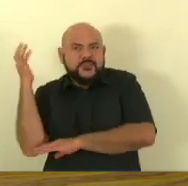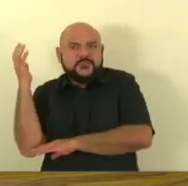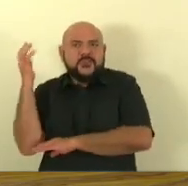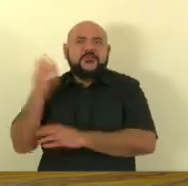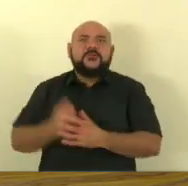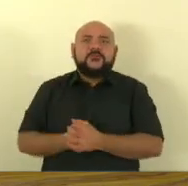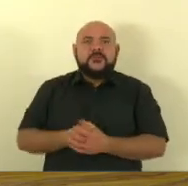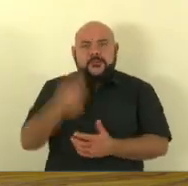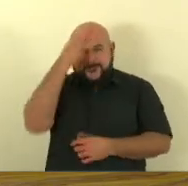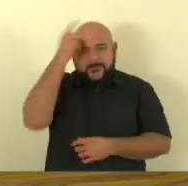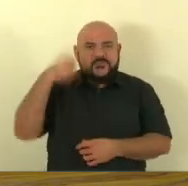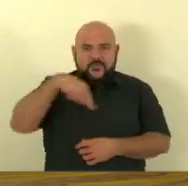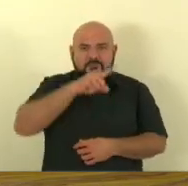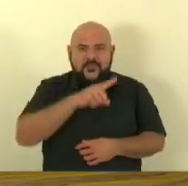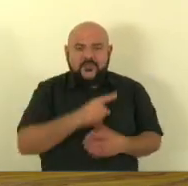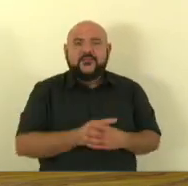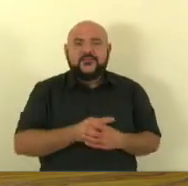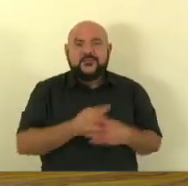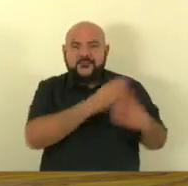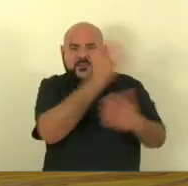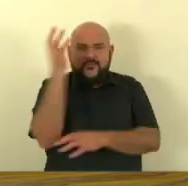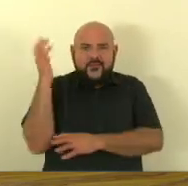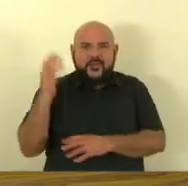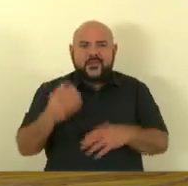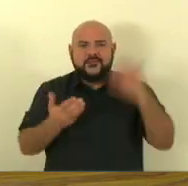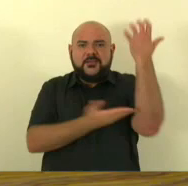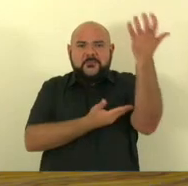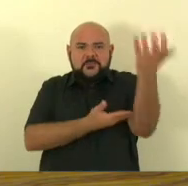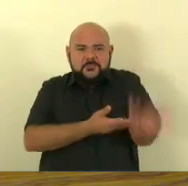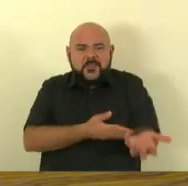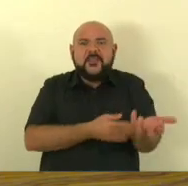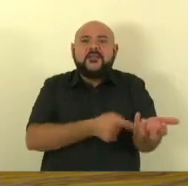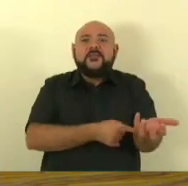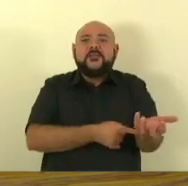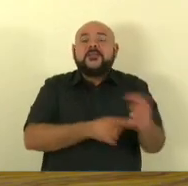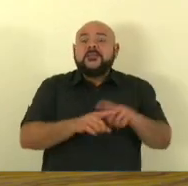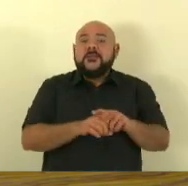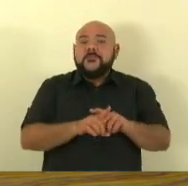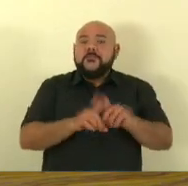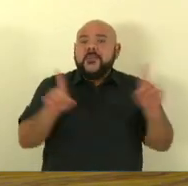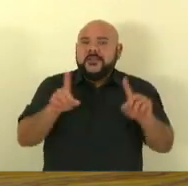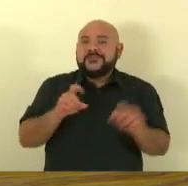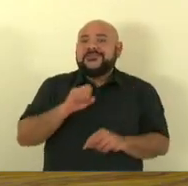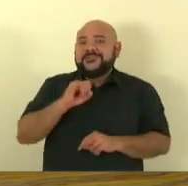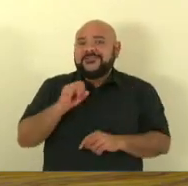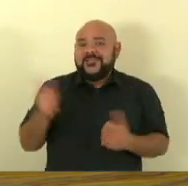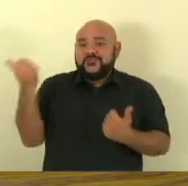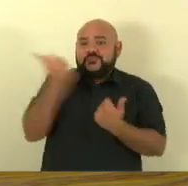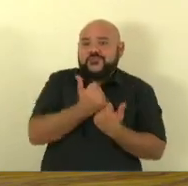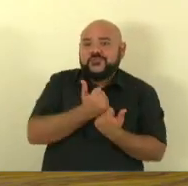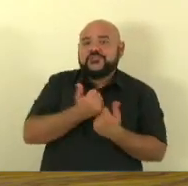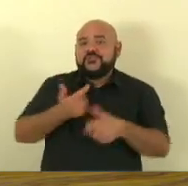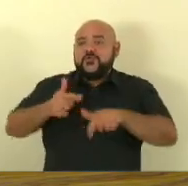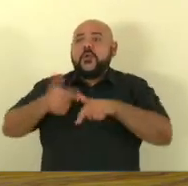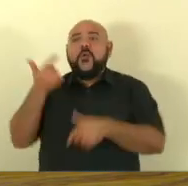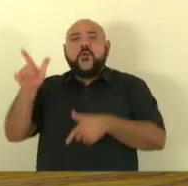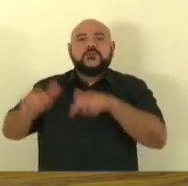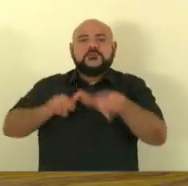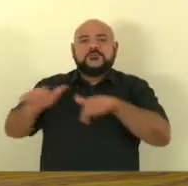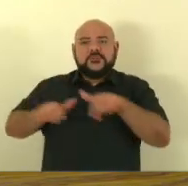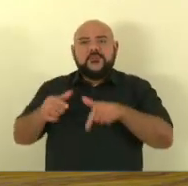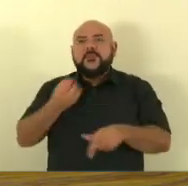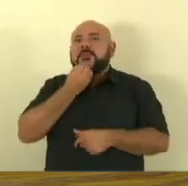parar de derrubar árvore vai parar de prejudicar o meio ambiente quando ele tiver outra forma de se manter de maneira